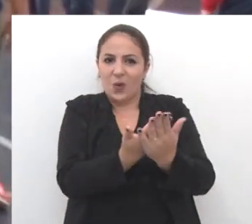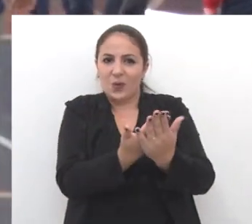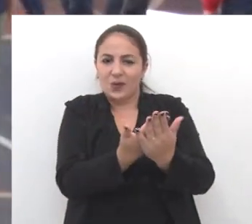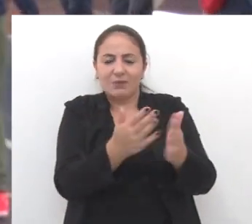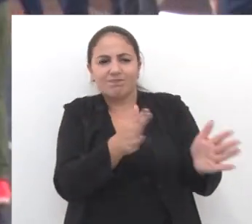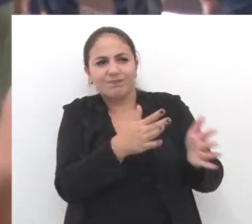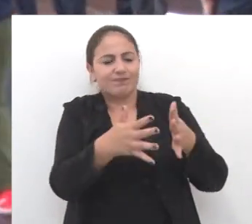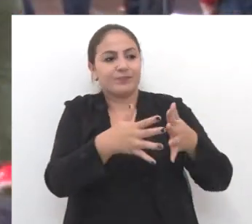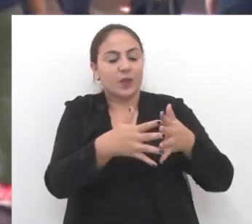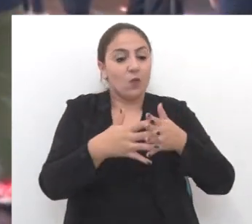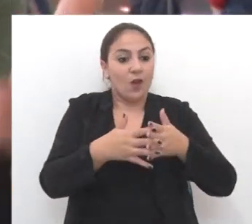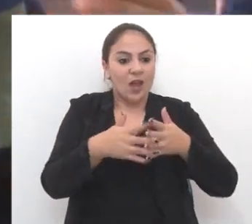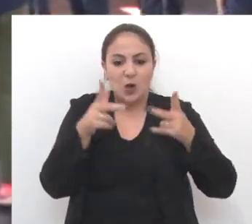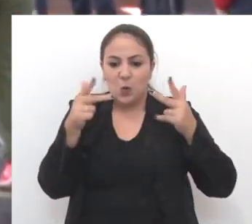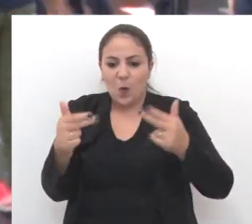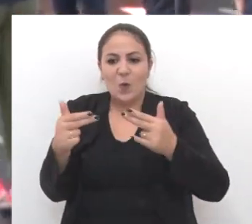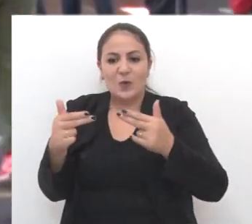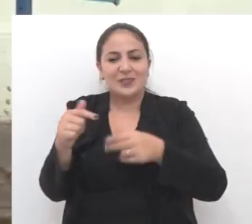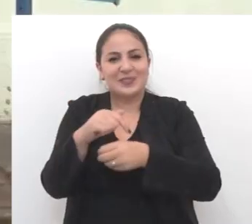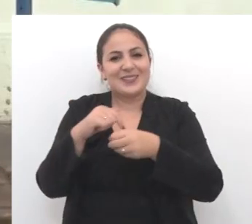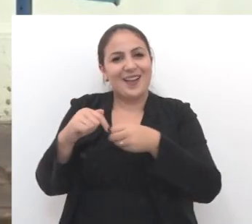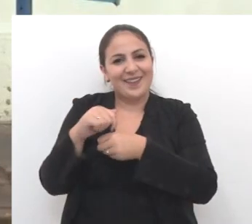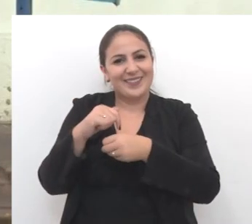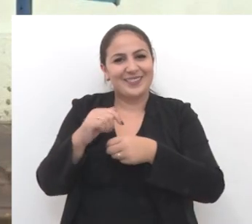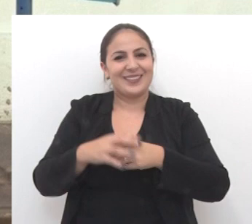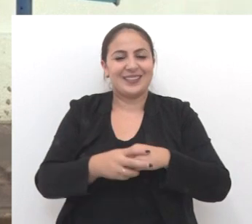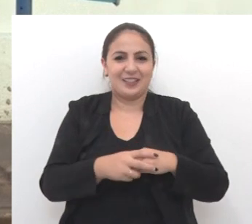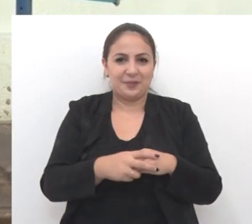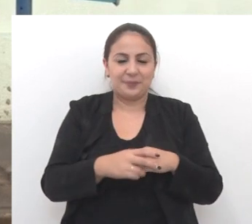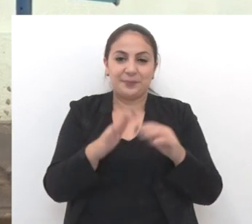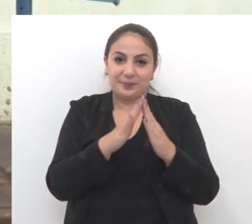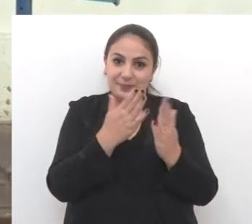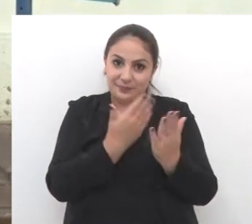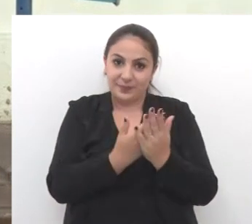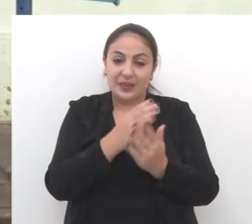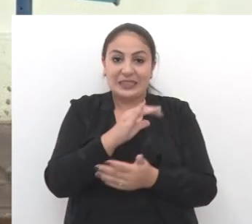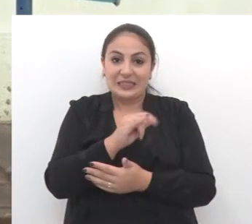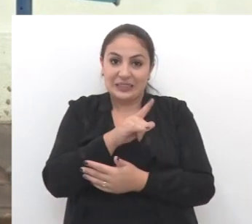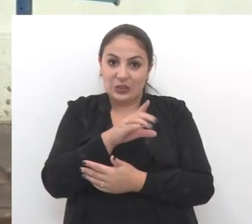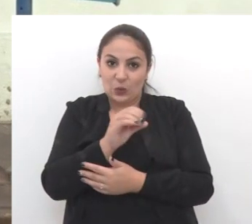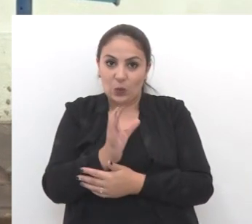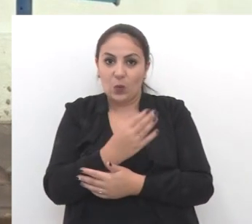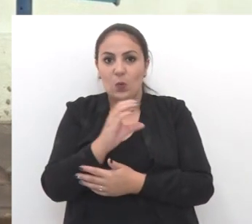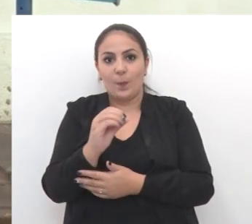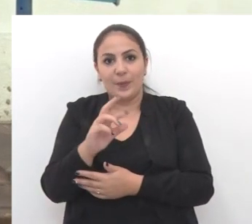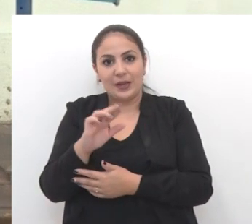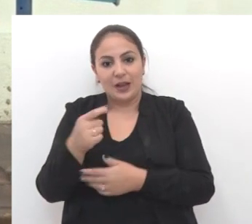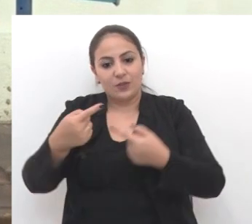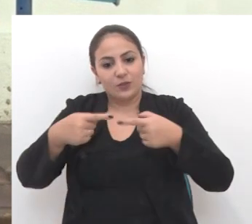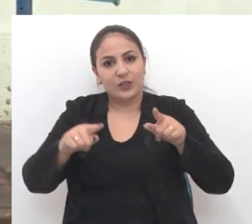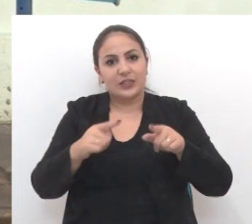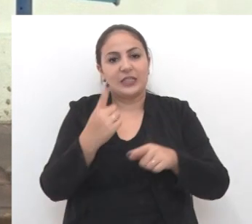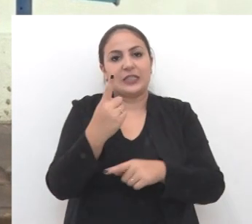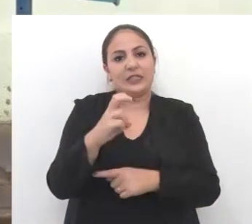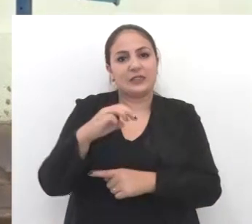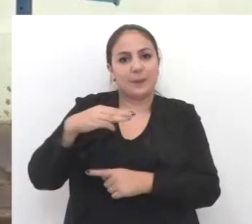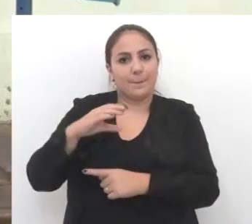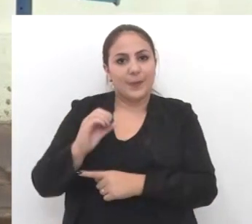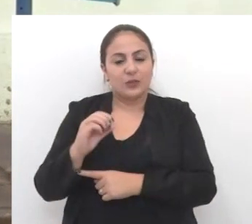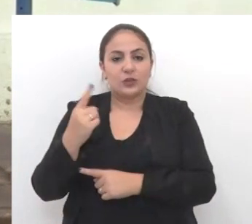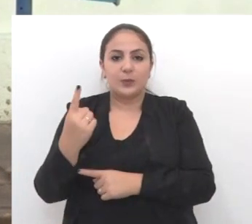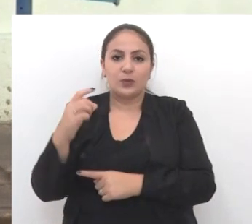confunde com a história da cidade. A escola Círculo Operário foi fundada em 15 de março de